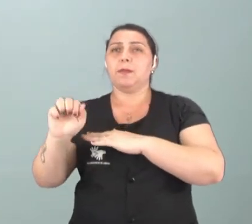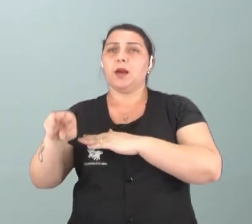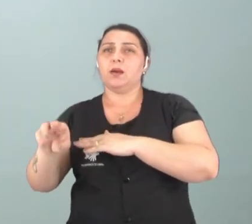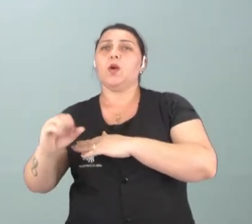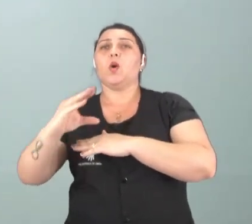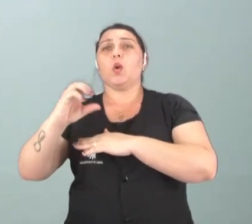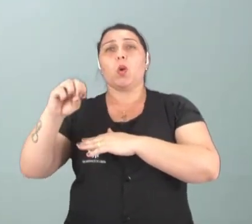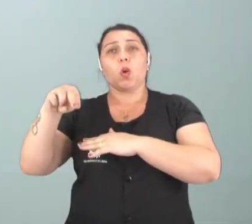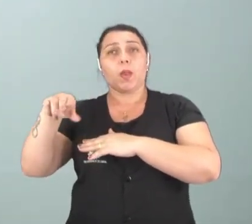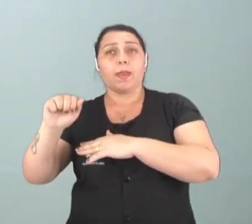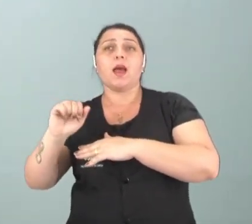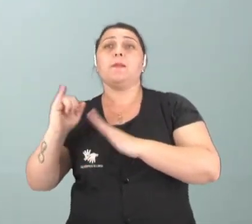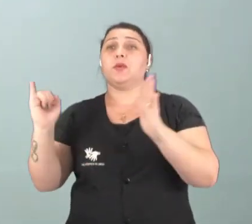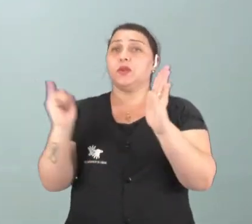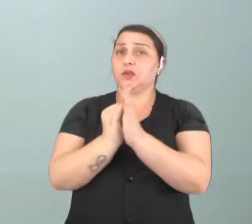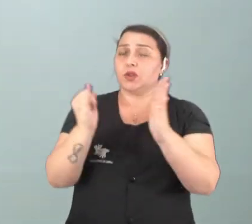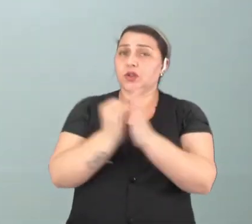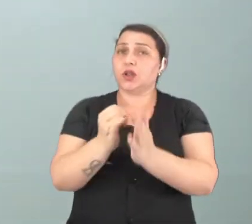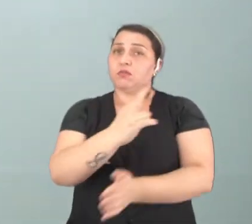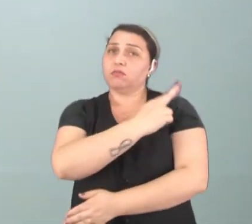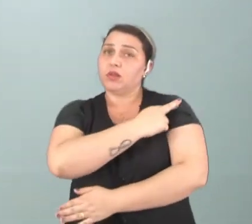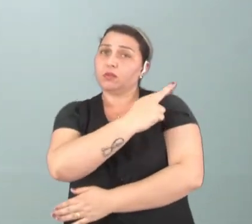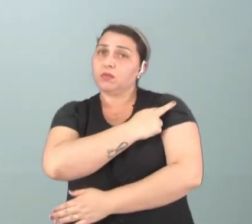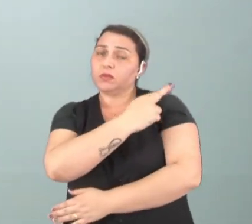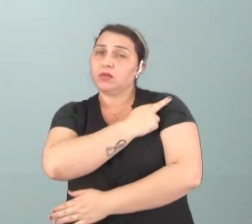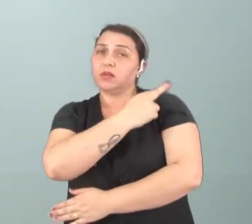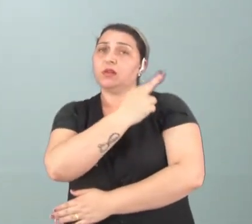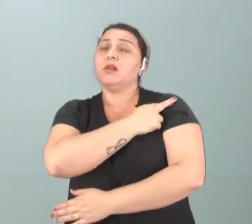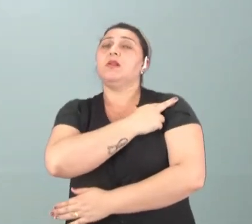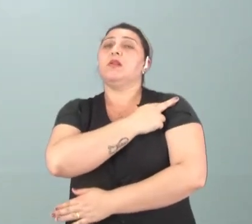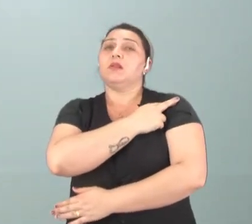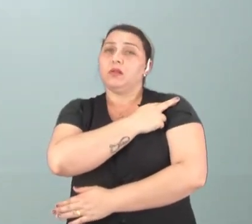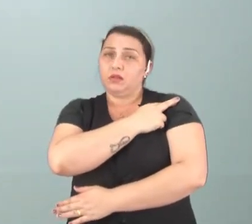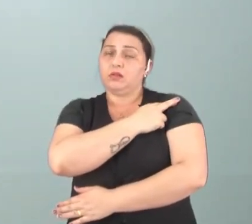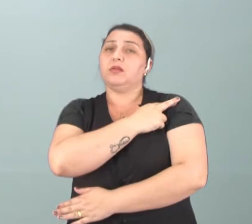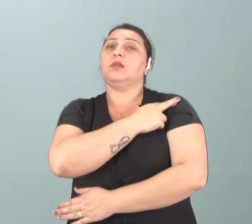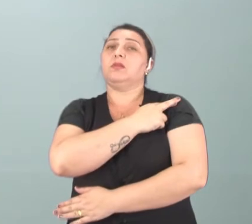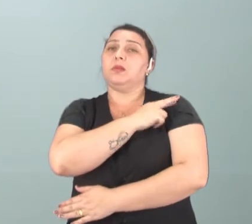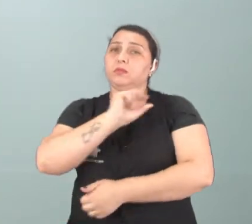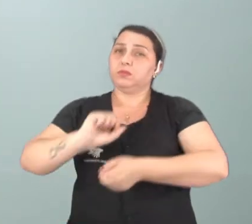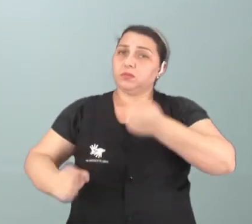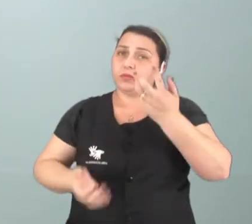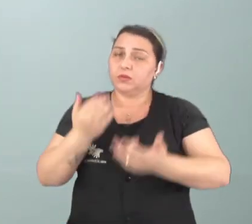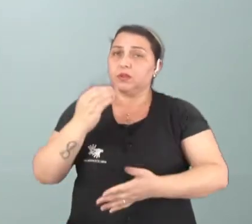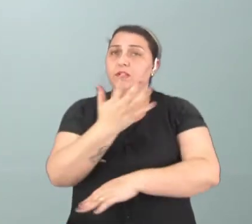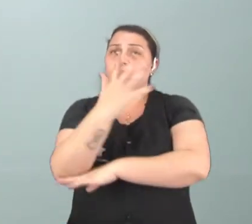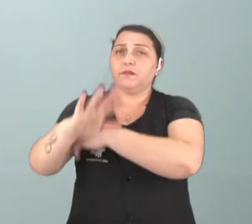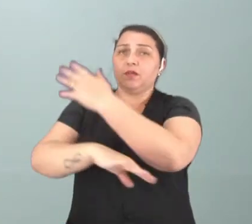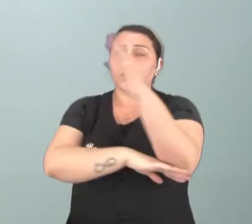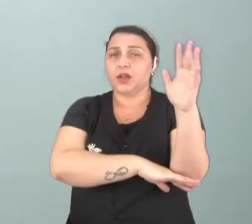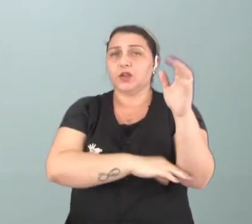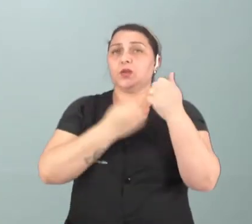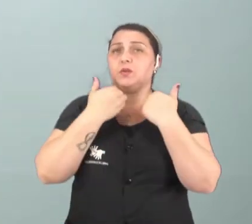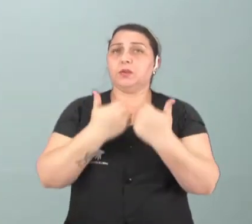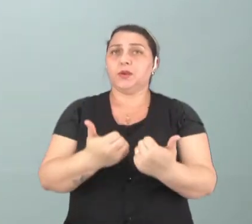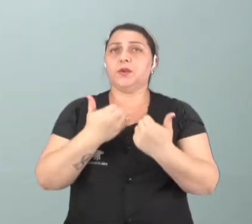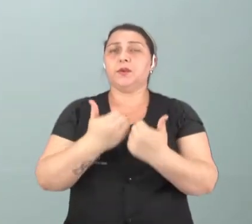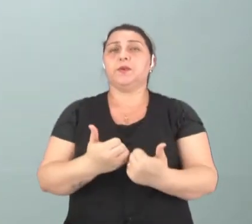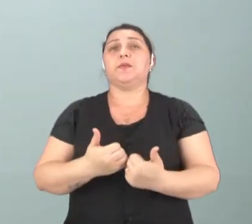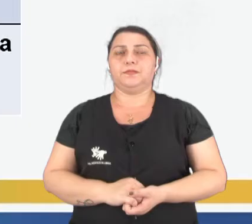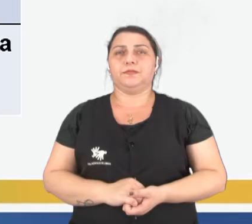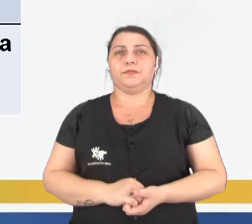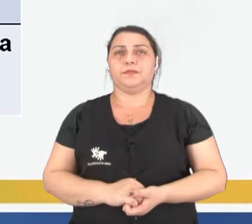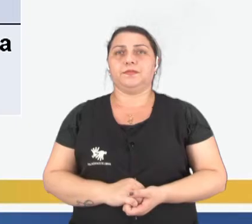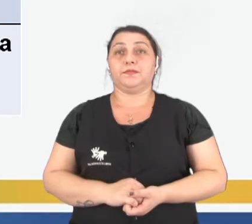CONAMA, que são os institutos responsáveis por esse tipo de manuseio, né? Da floresta, tudo bem? No